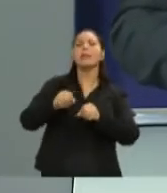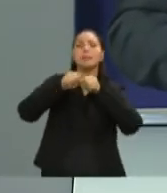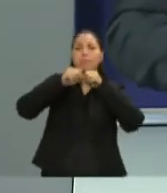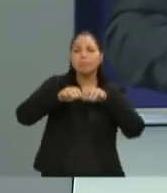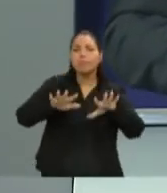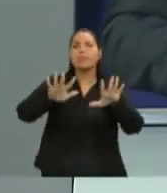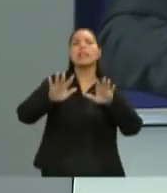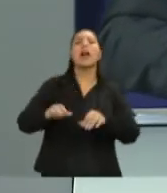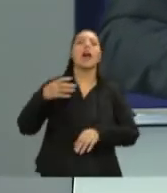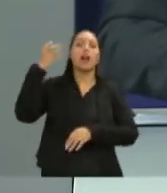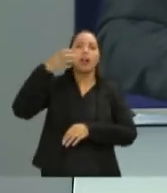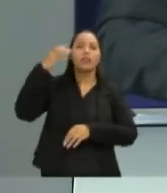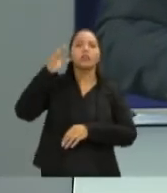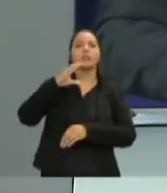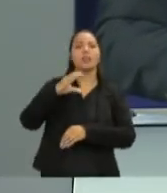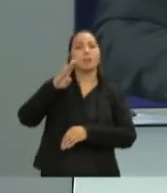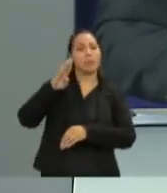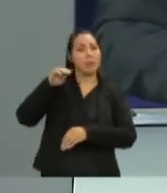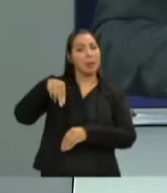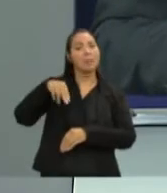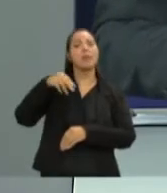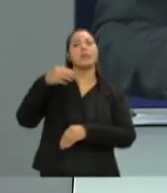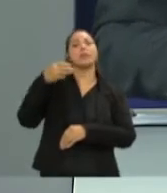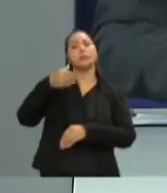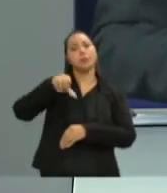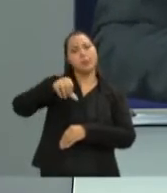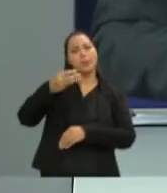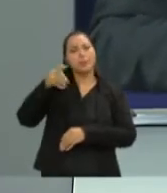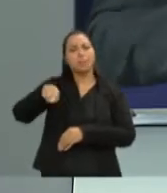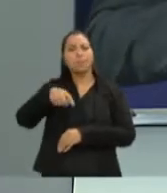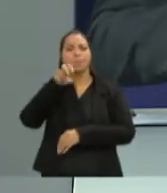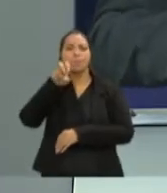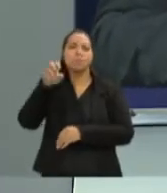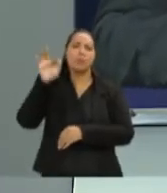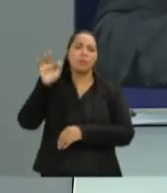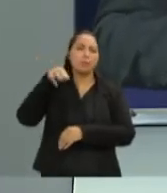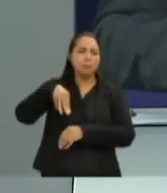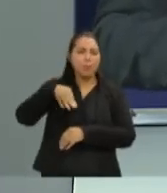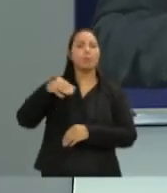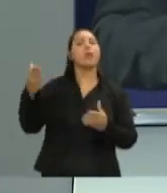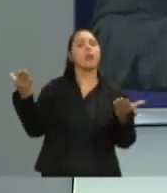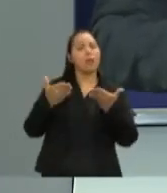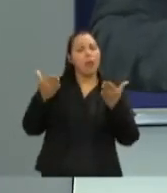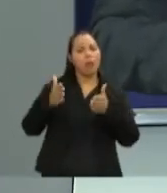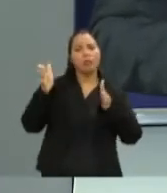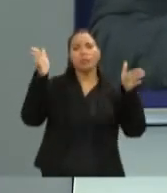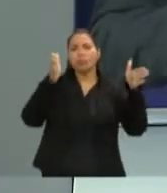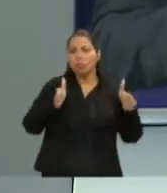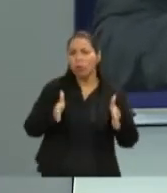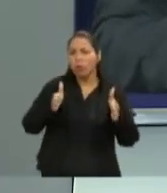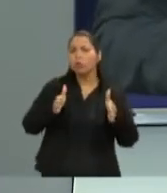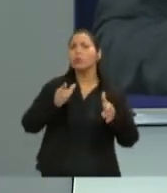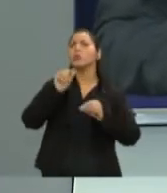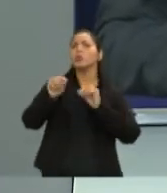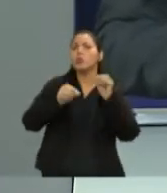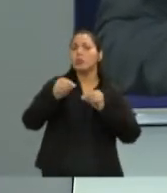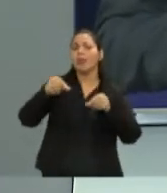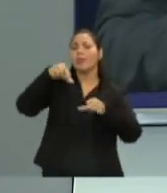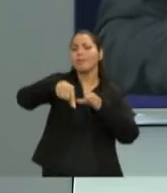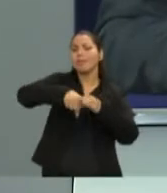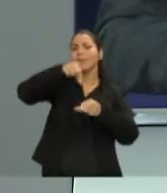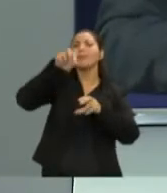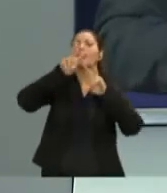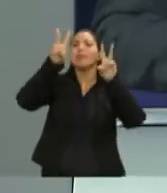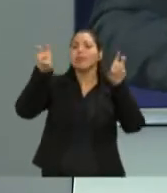pela rádio CBN, na frequência 93,5 FM. Este é o bloco de perguntas com temas determinados. Quem